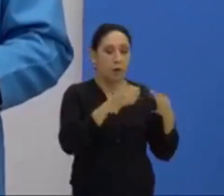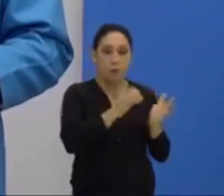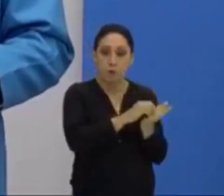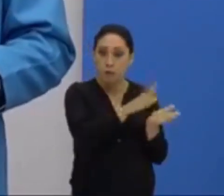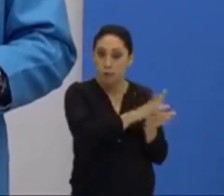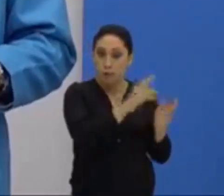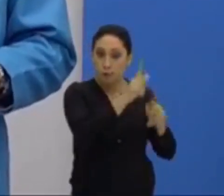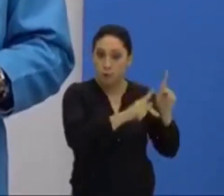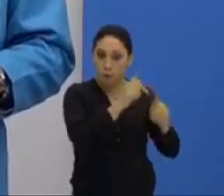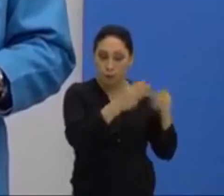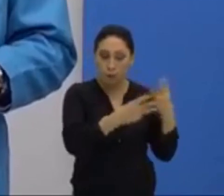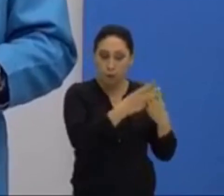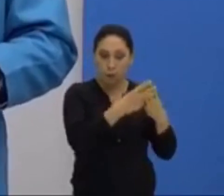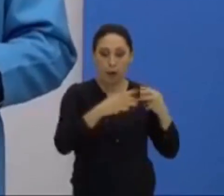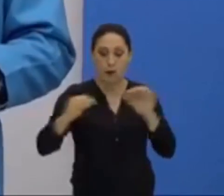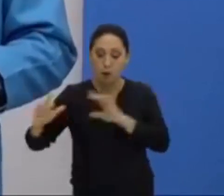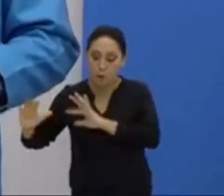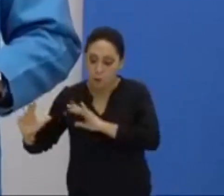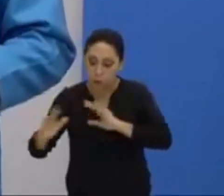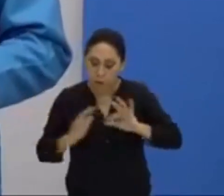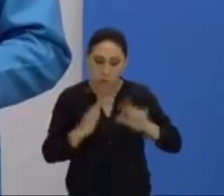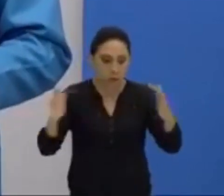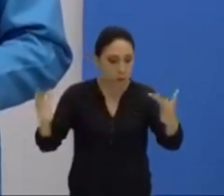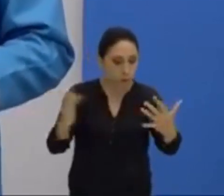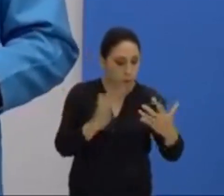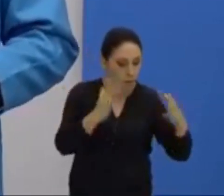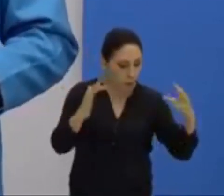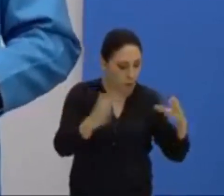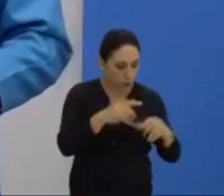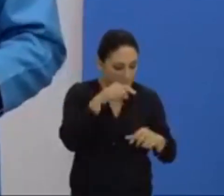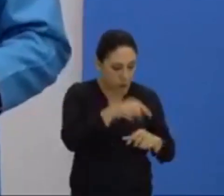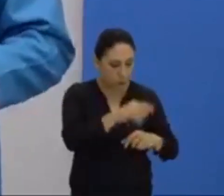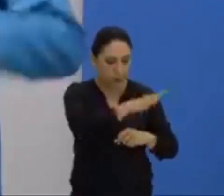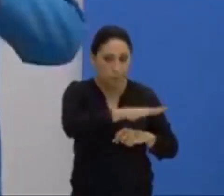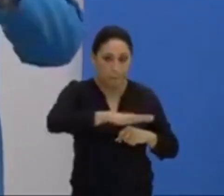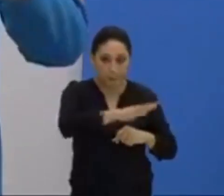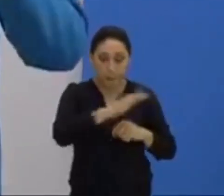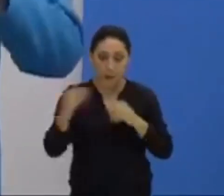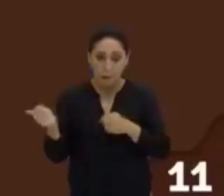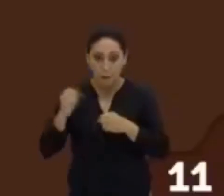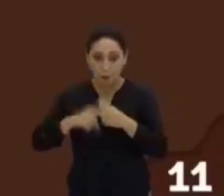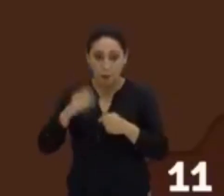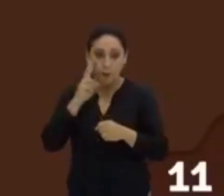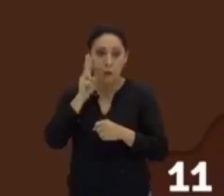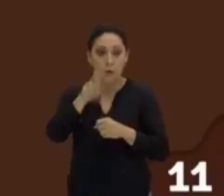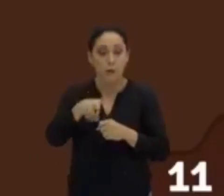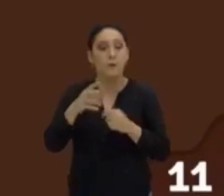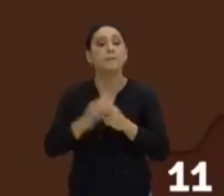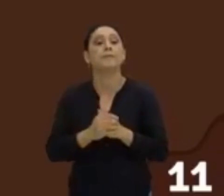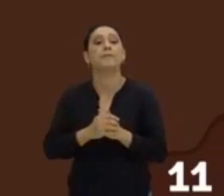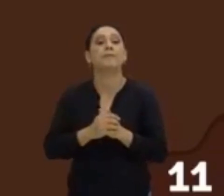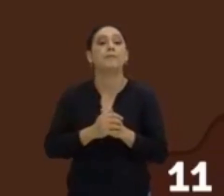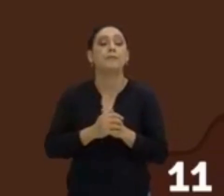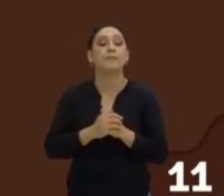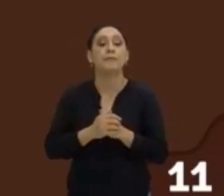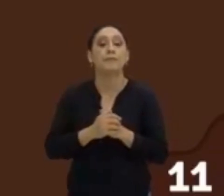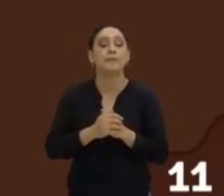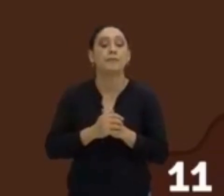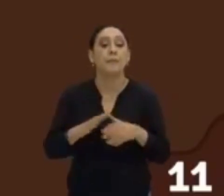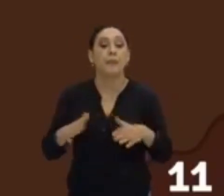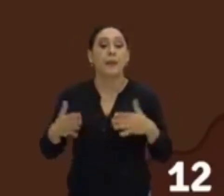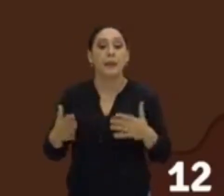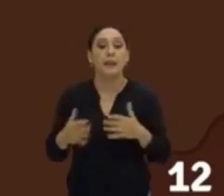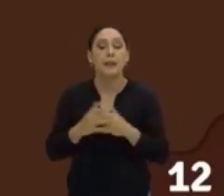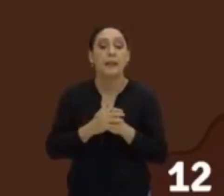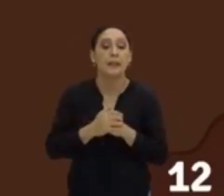começa a ter fluxos migratórios para esse território. E volta aqui comigo para tu visualizar melhor isso aqui em um mapa. Então, olha só,